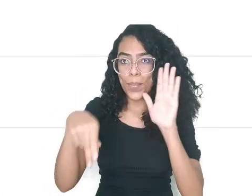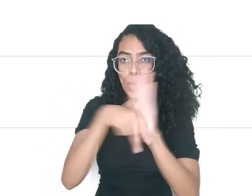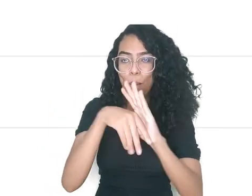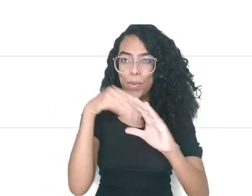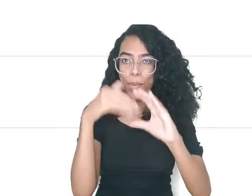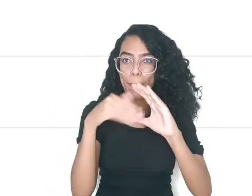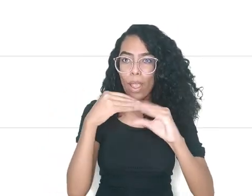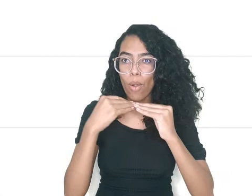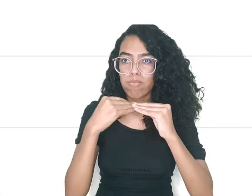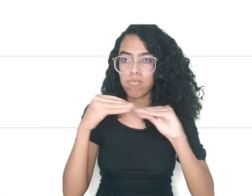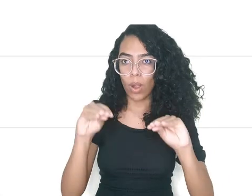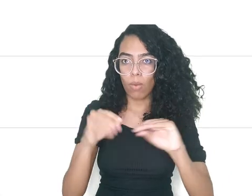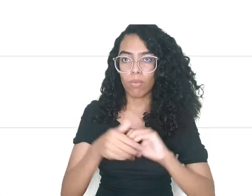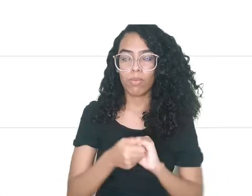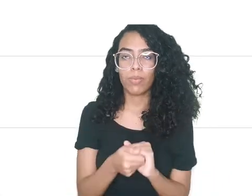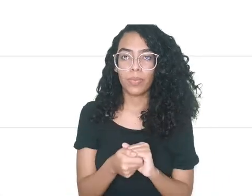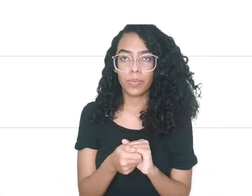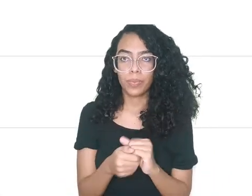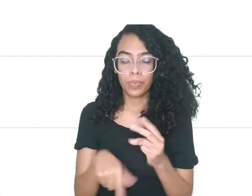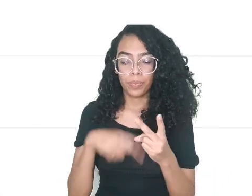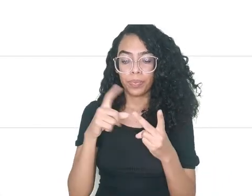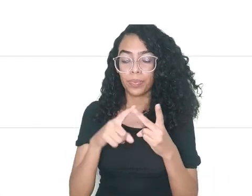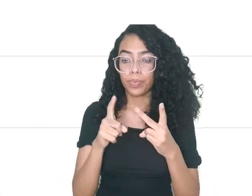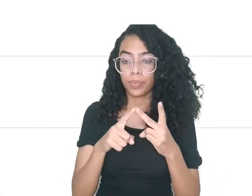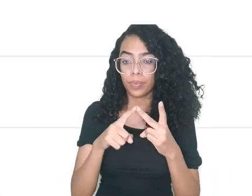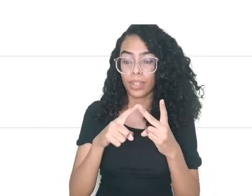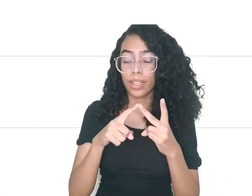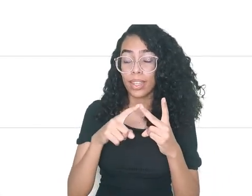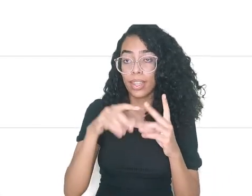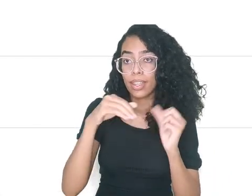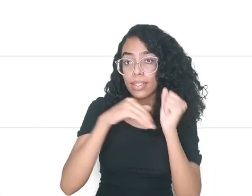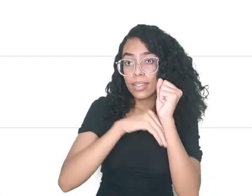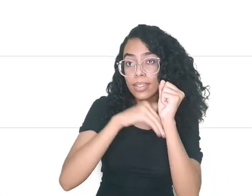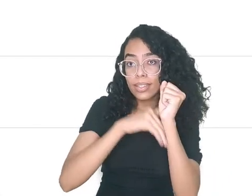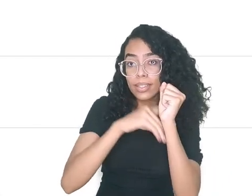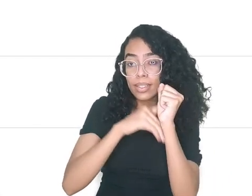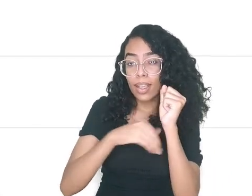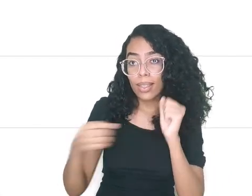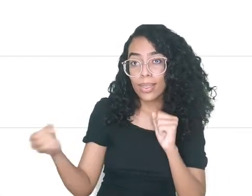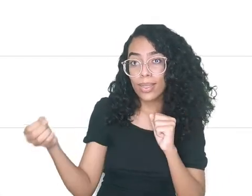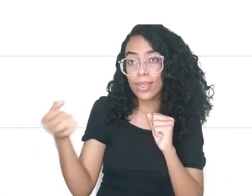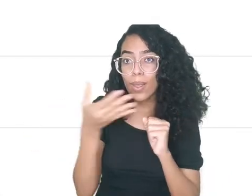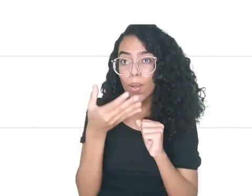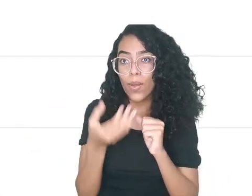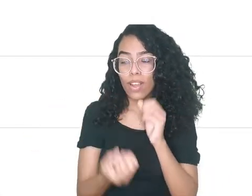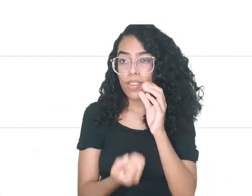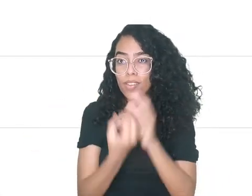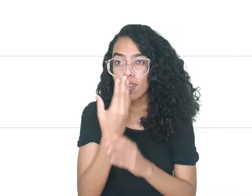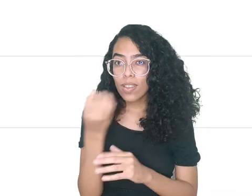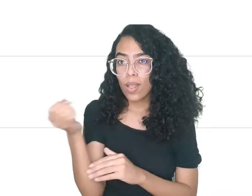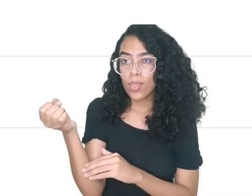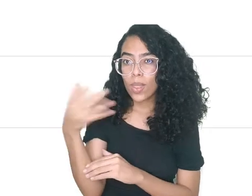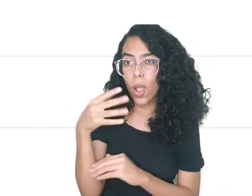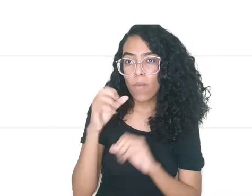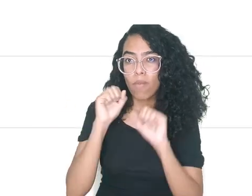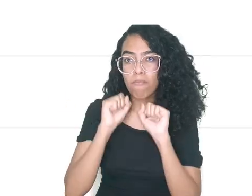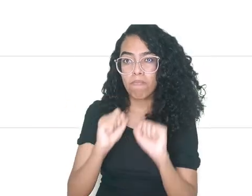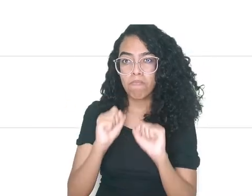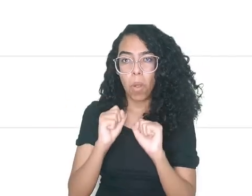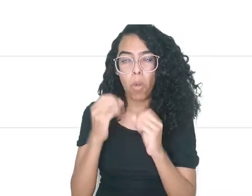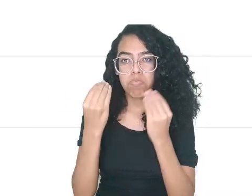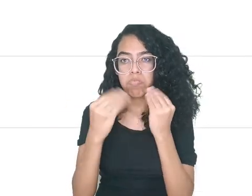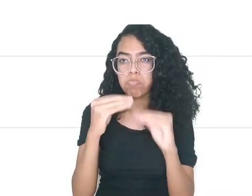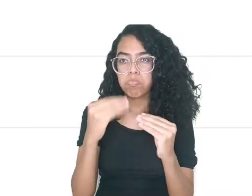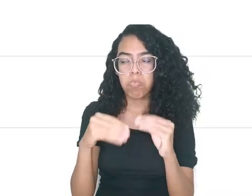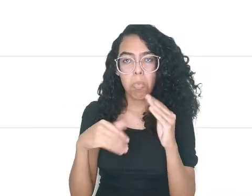que é aquela que você conseguiu o primeiro acesso. Na segunda e terceira caixa, você vai colocar a sua nova senha. Esta senha é